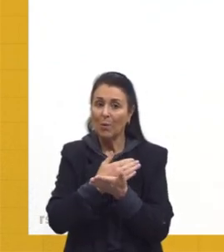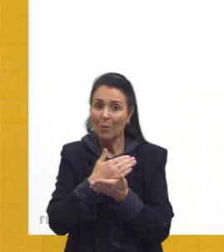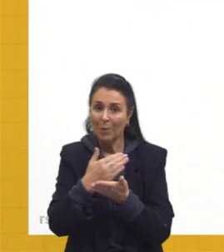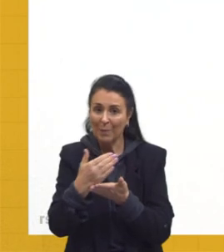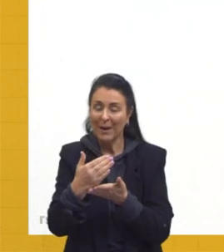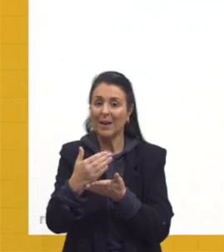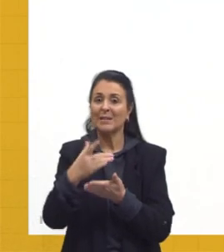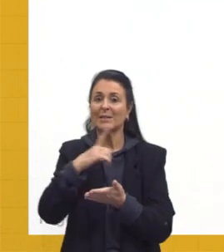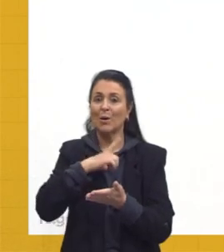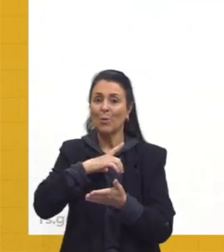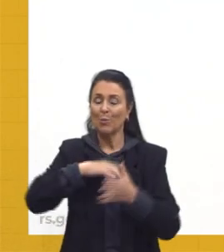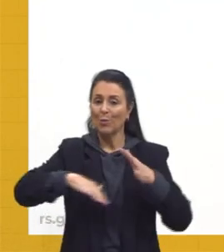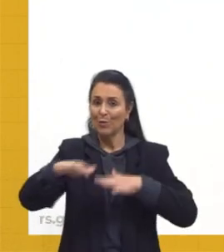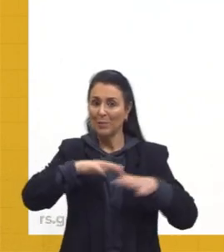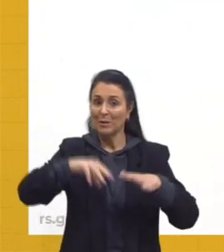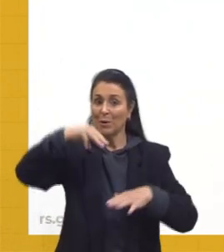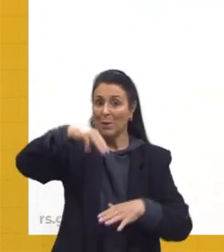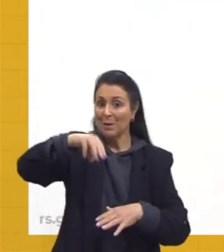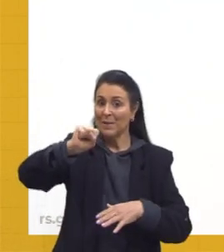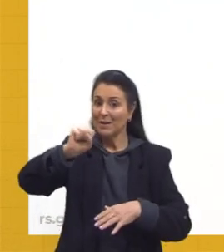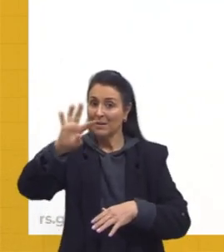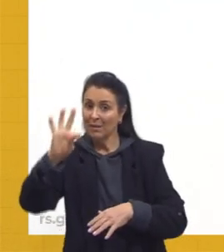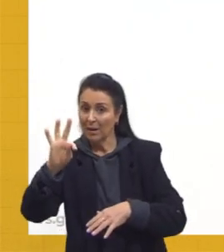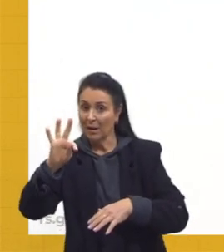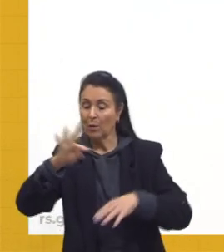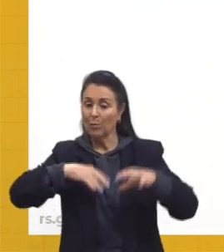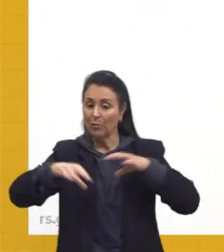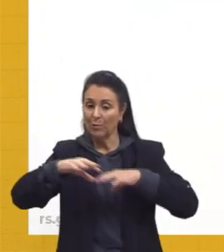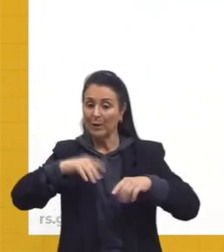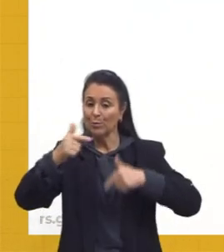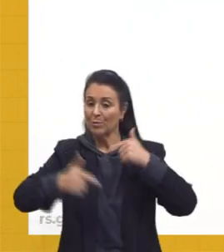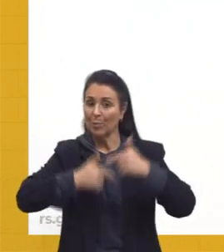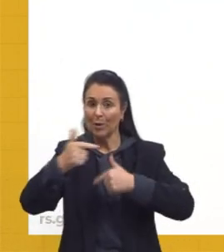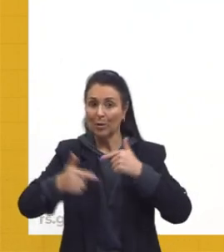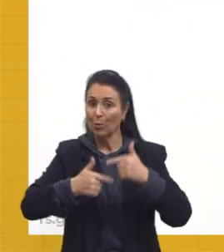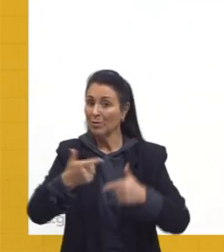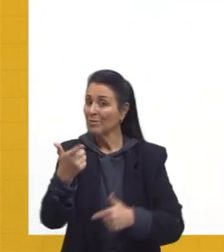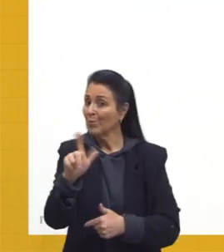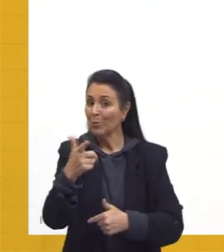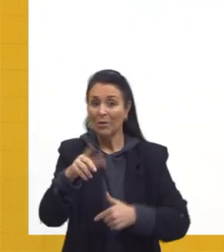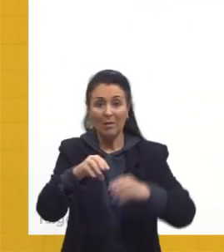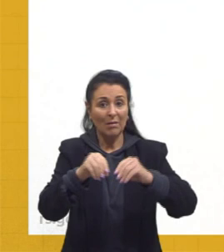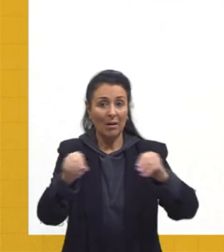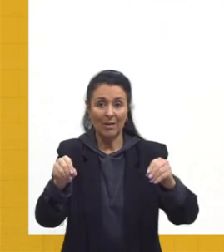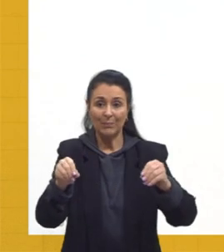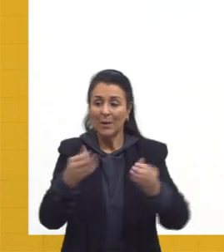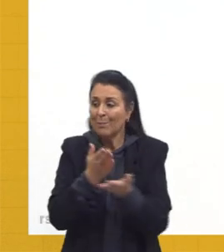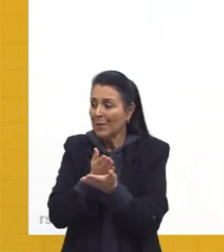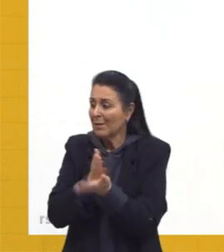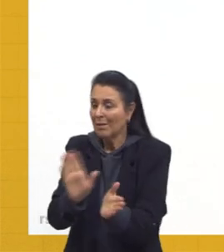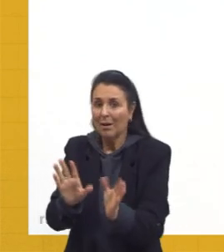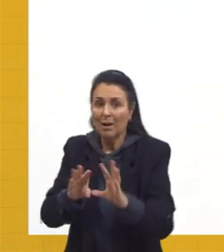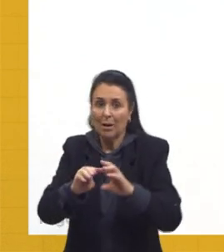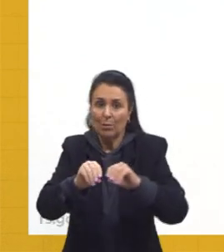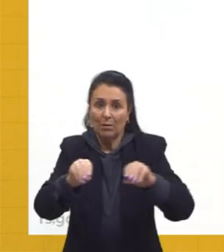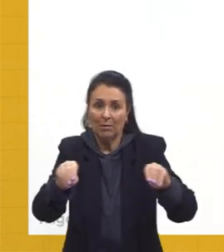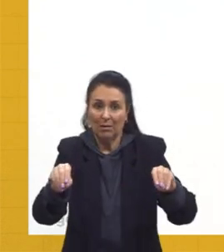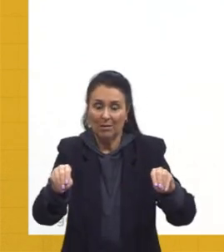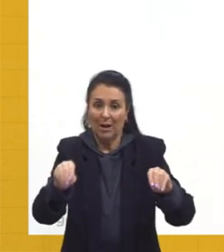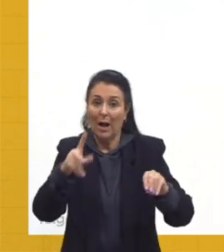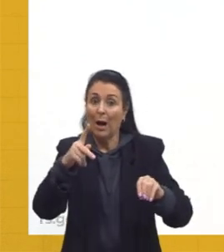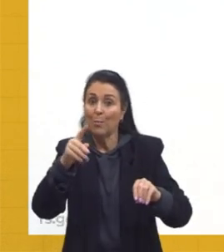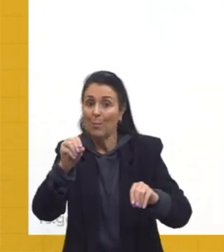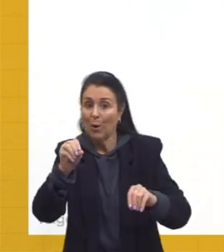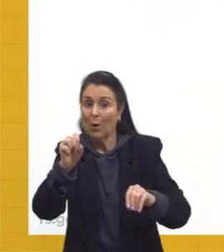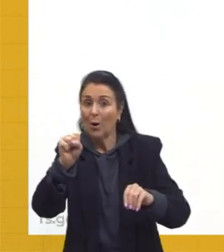Movimento dos Trabalhadores Sem Terra. São pessoas que, por N razões, perderam as suas terras, as posses das suas terras, e